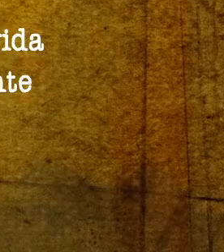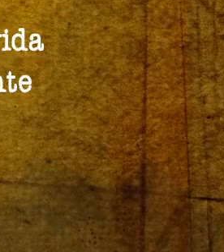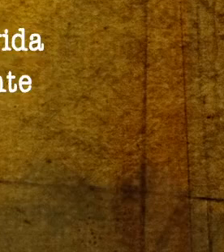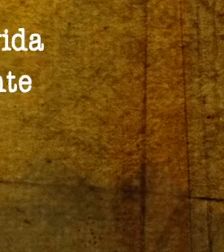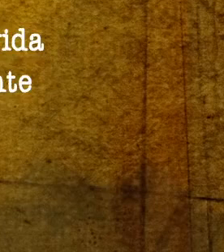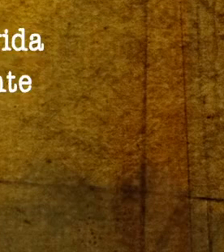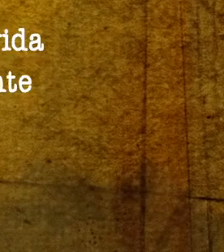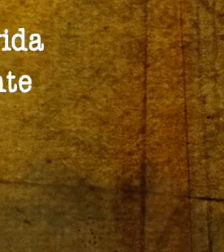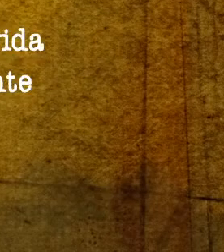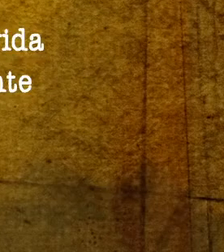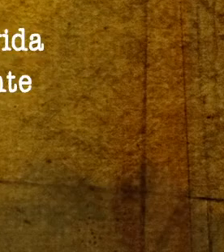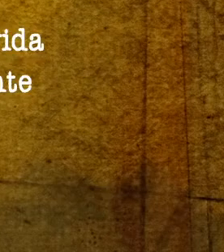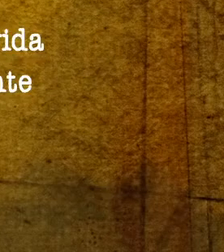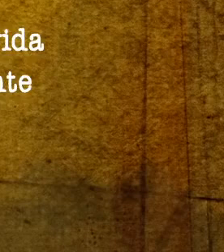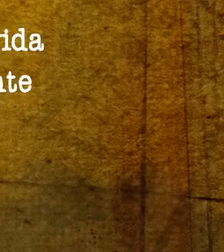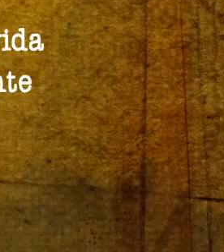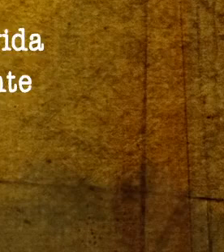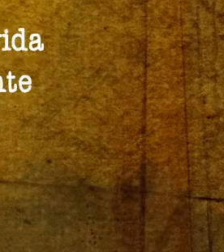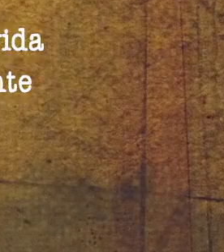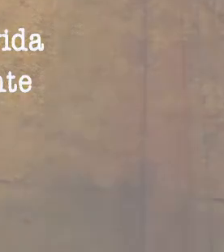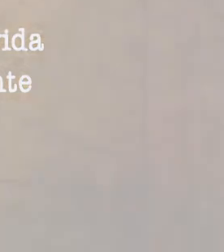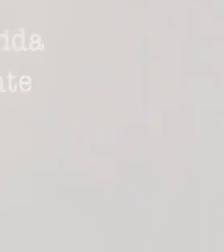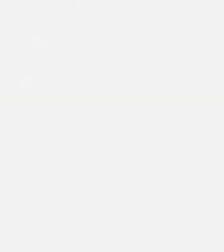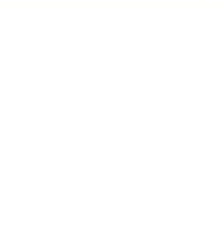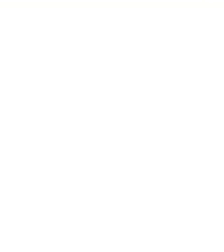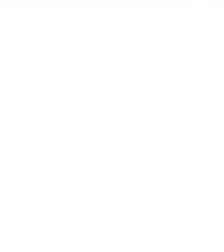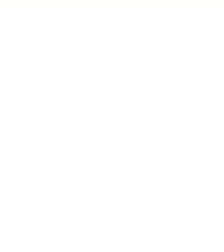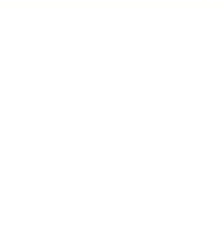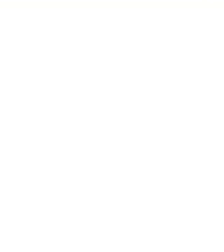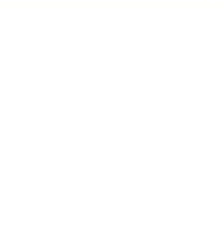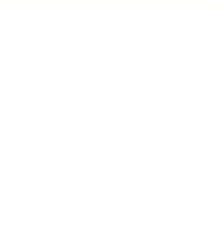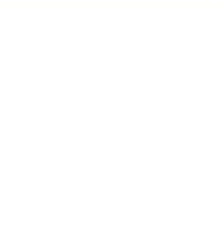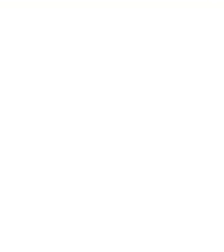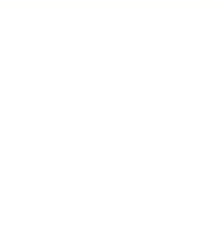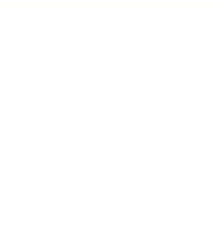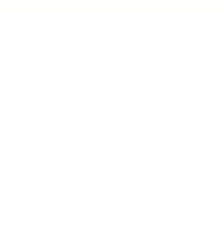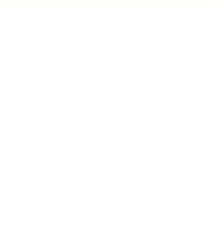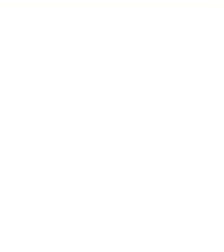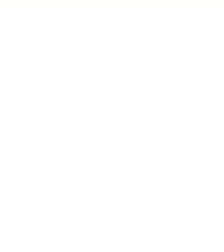de esperança, mais do que de esperança,